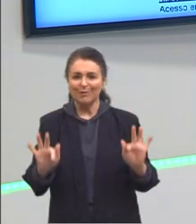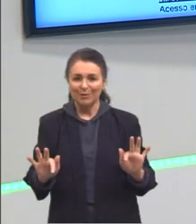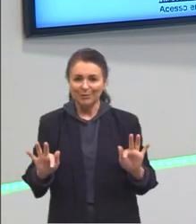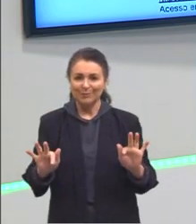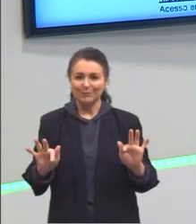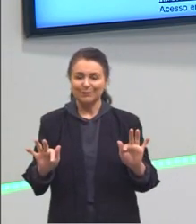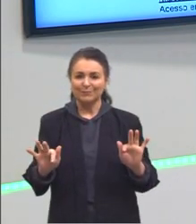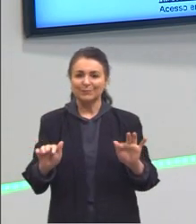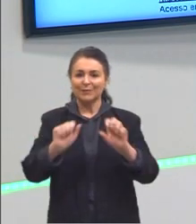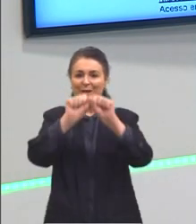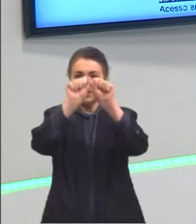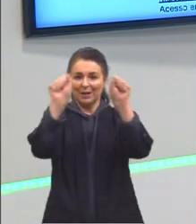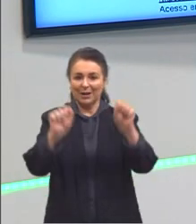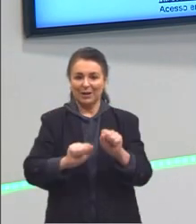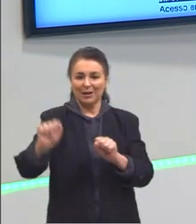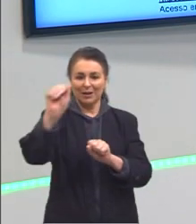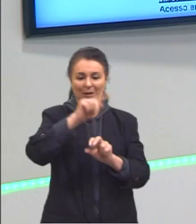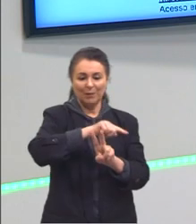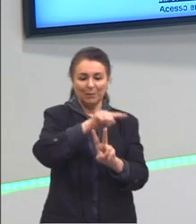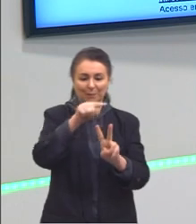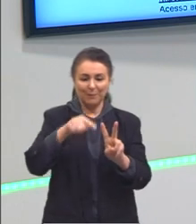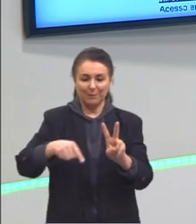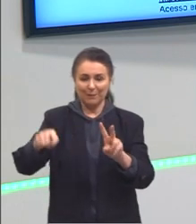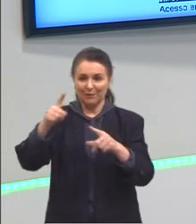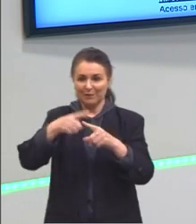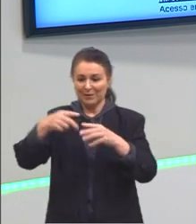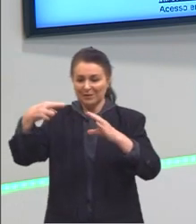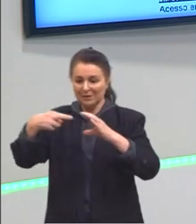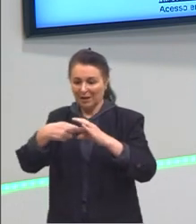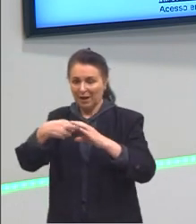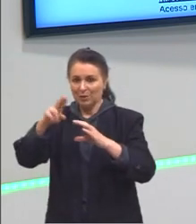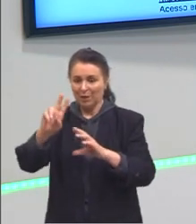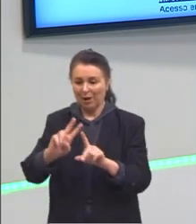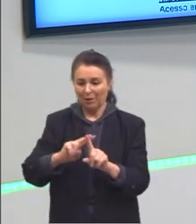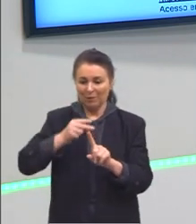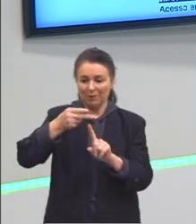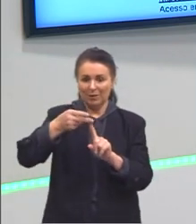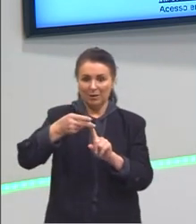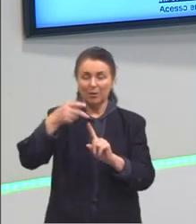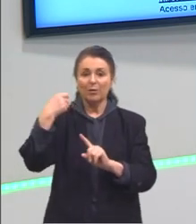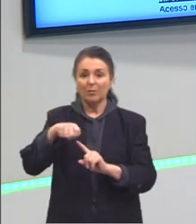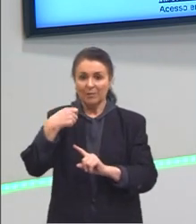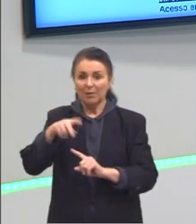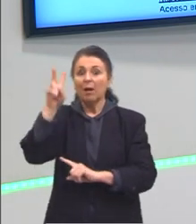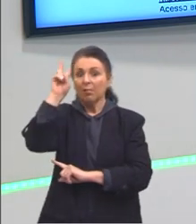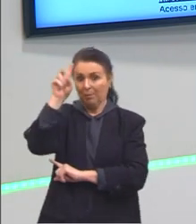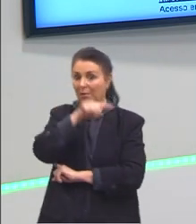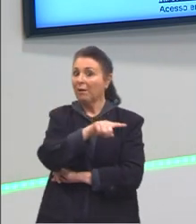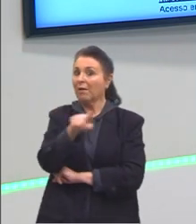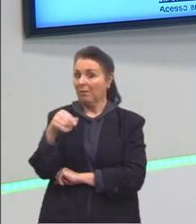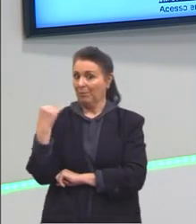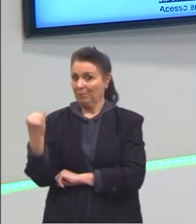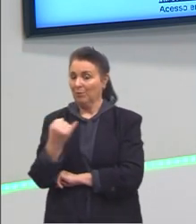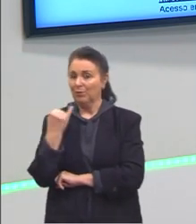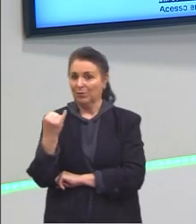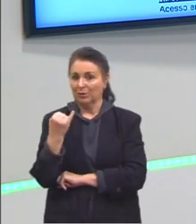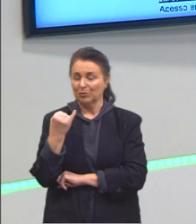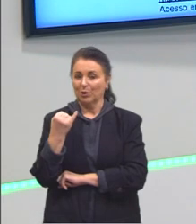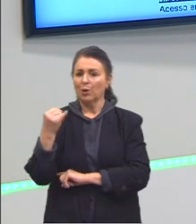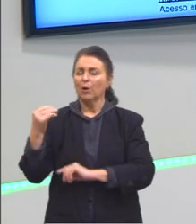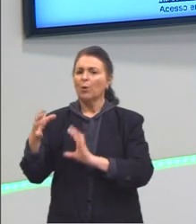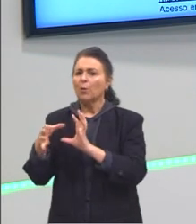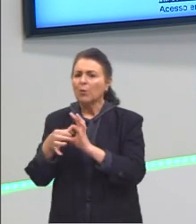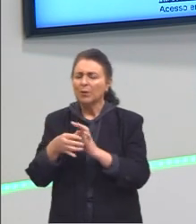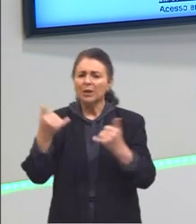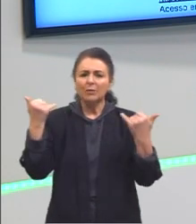área de um círculo é pi vezes raio ao quadrado. Isso que vocês precisam lembrar, tá? O contexto, essas